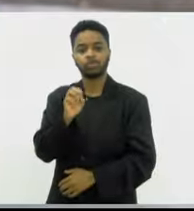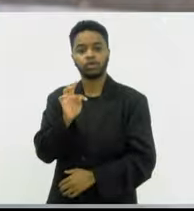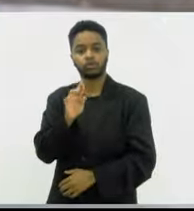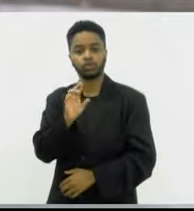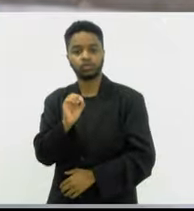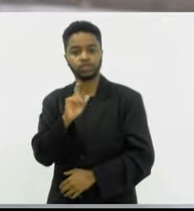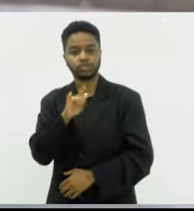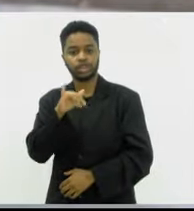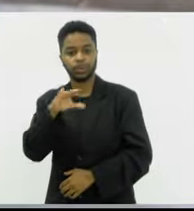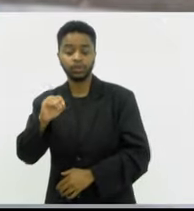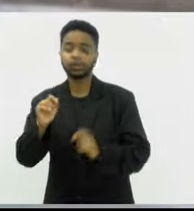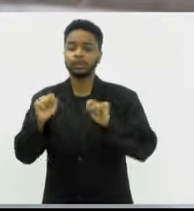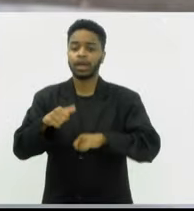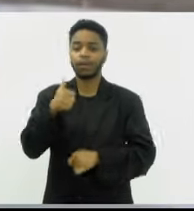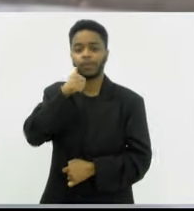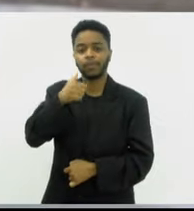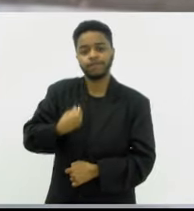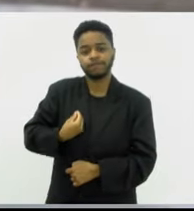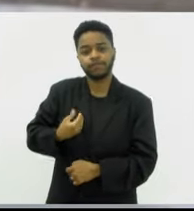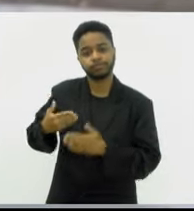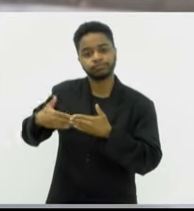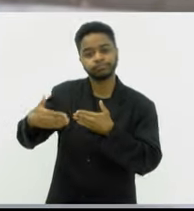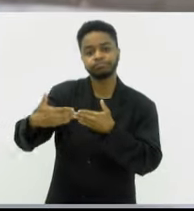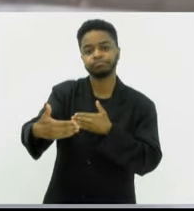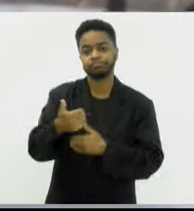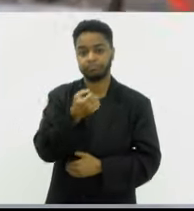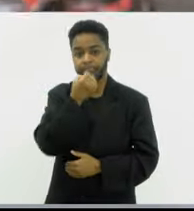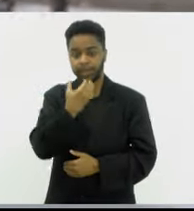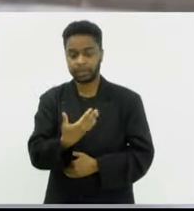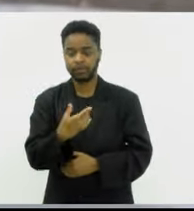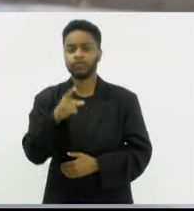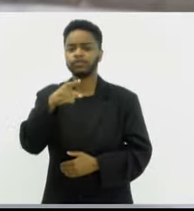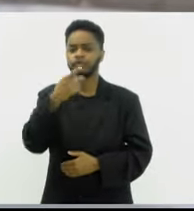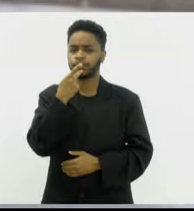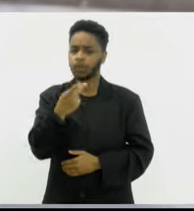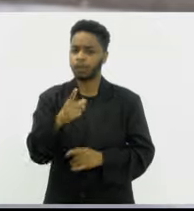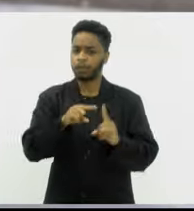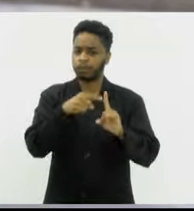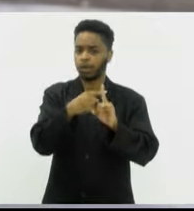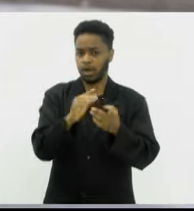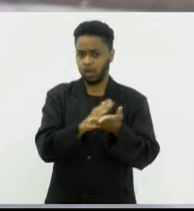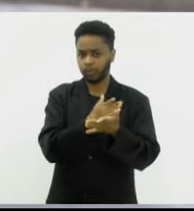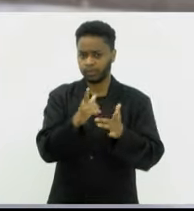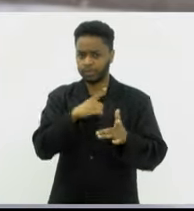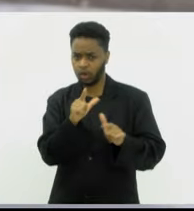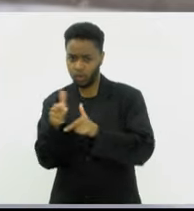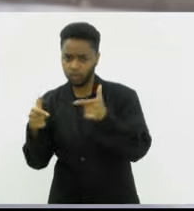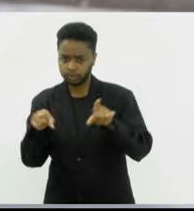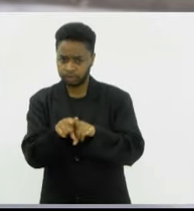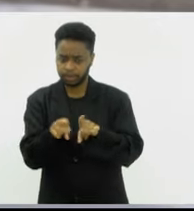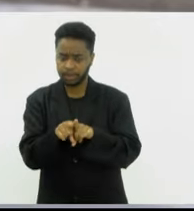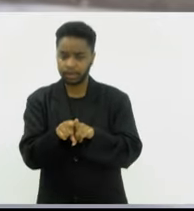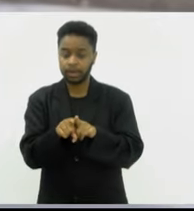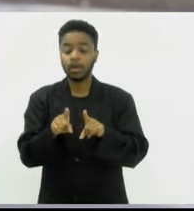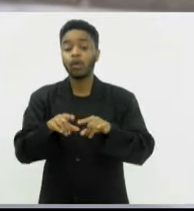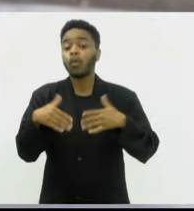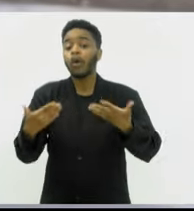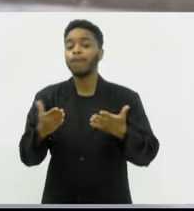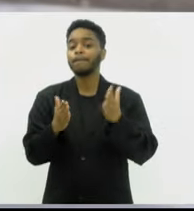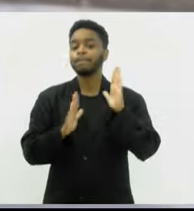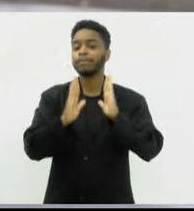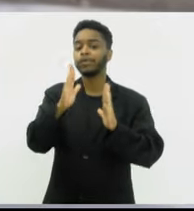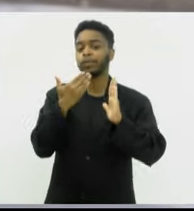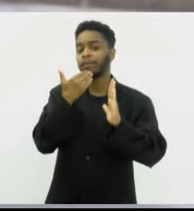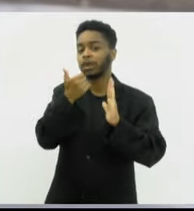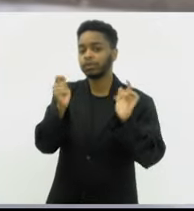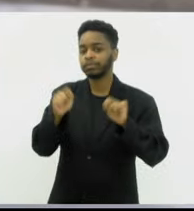uma longevidade. Você falou aí já de alguns benefícios, tem outros benefícios da mulher também, e qual o melhor período aí